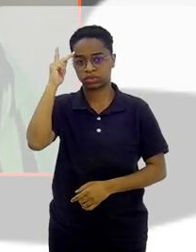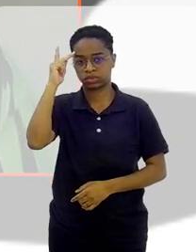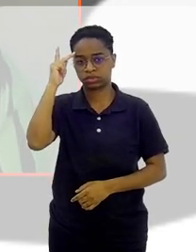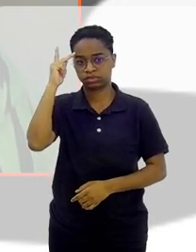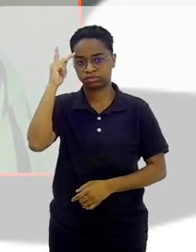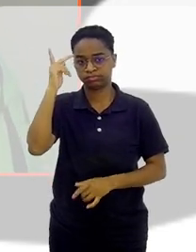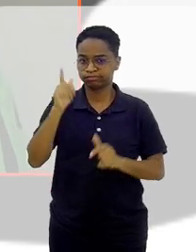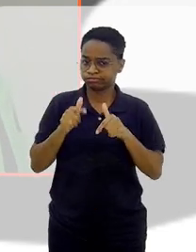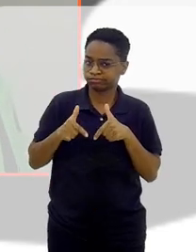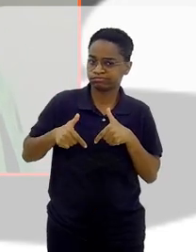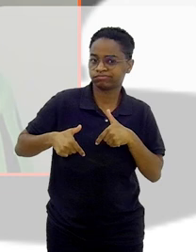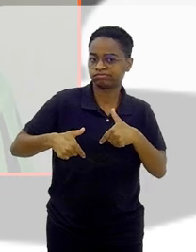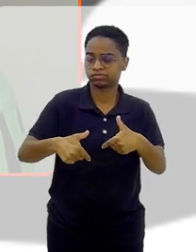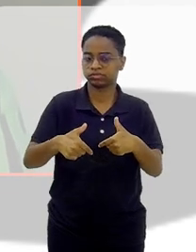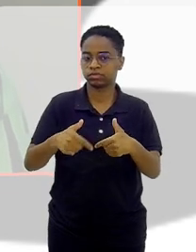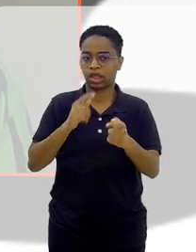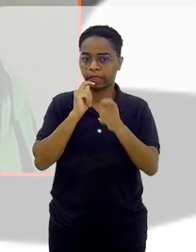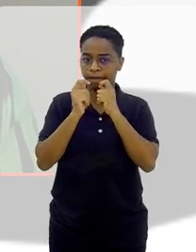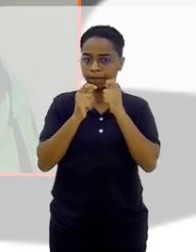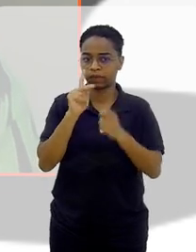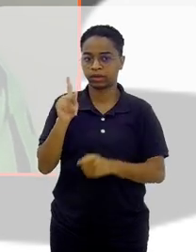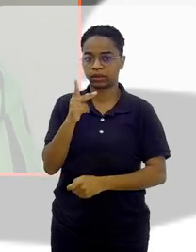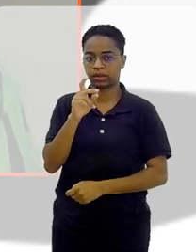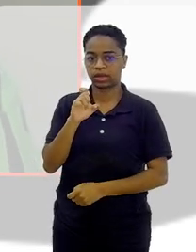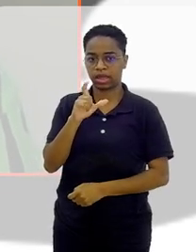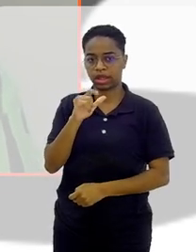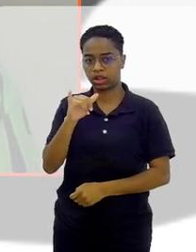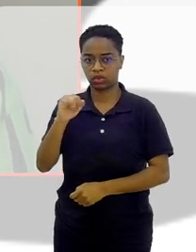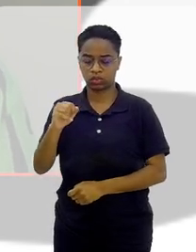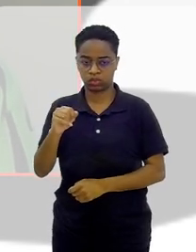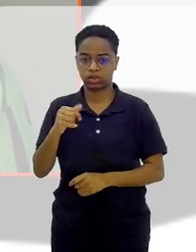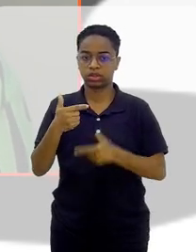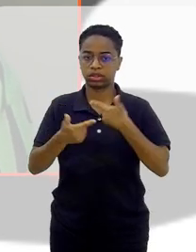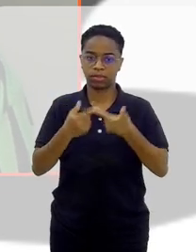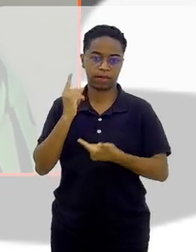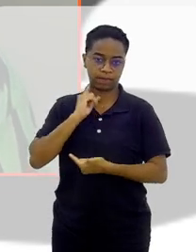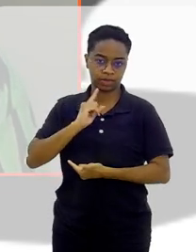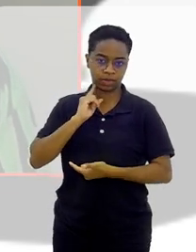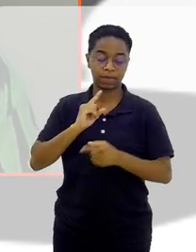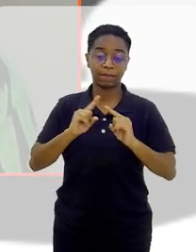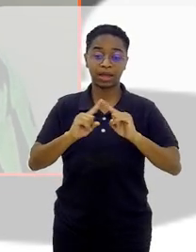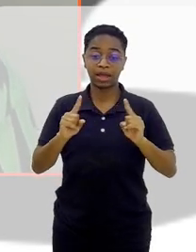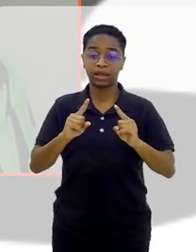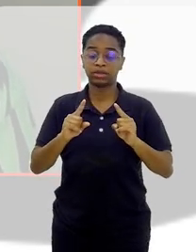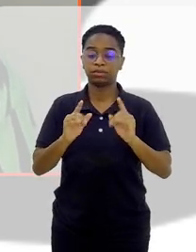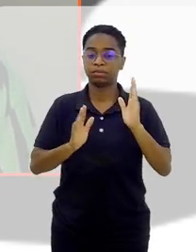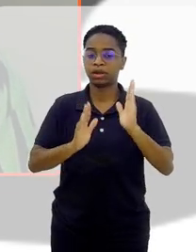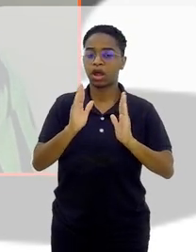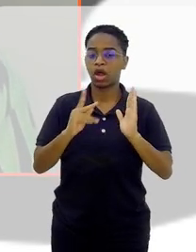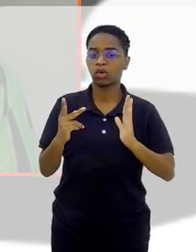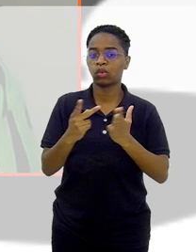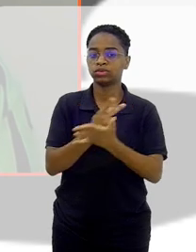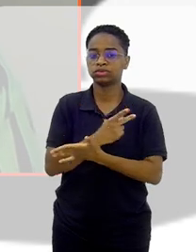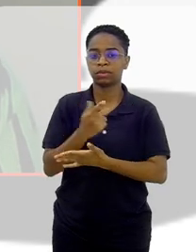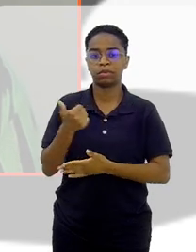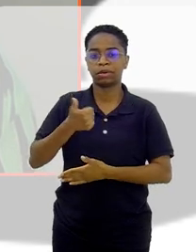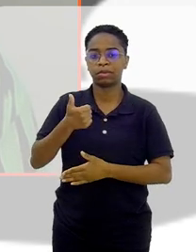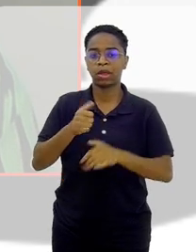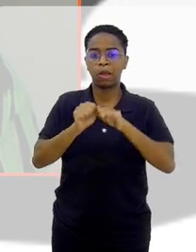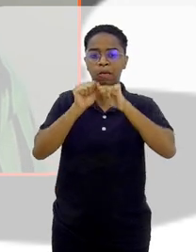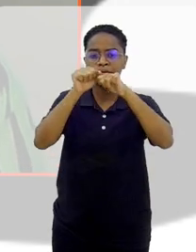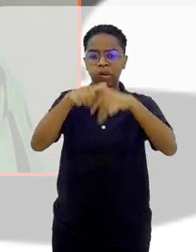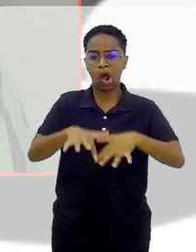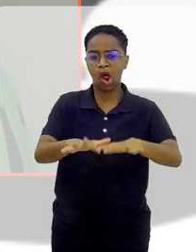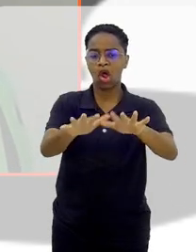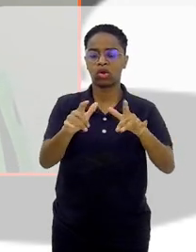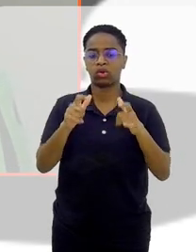aguerrido, o repórter Hélio Rocha, em Minas. E o Hélio, quando aconteceu a primeira tragédia